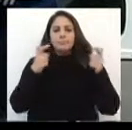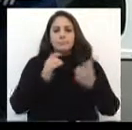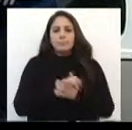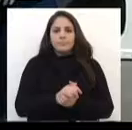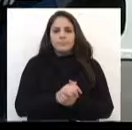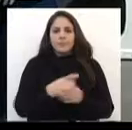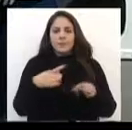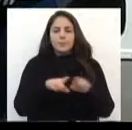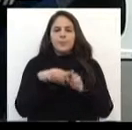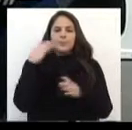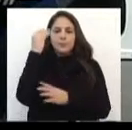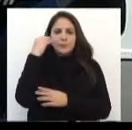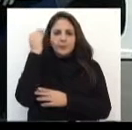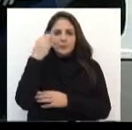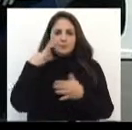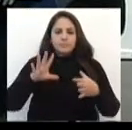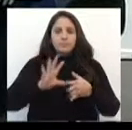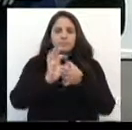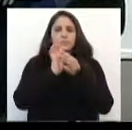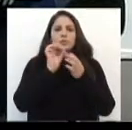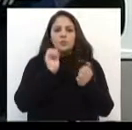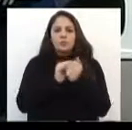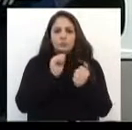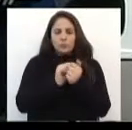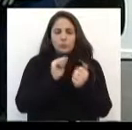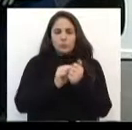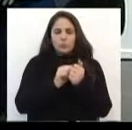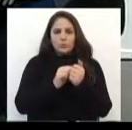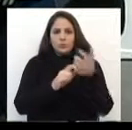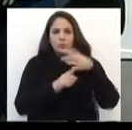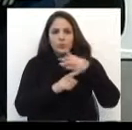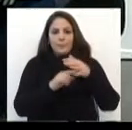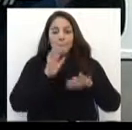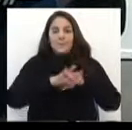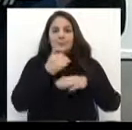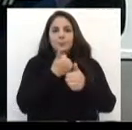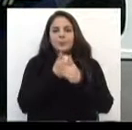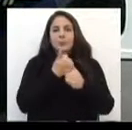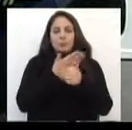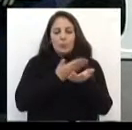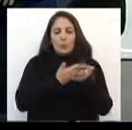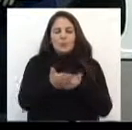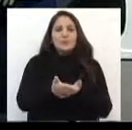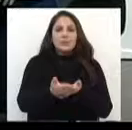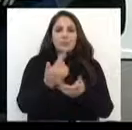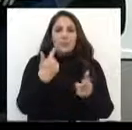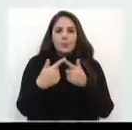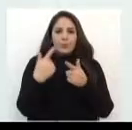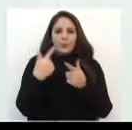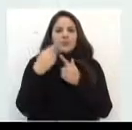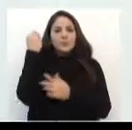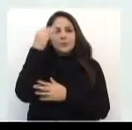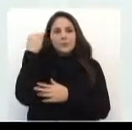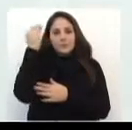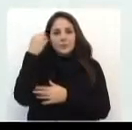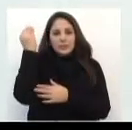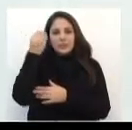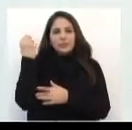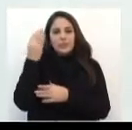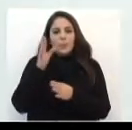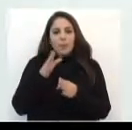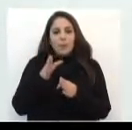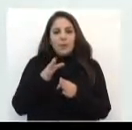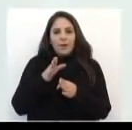experiência, então, a minha ligação com o meio ambiente mais próximo começou, então, através da minha experiência como assessora de